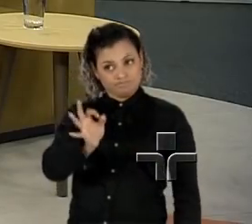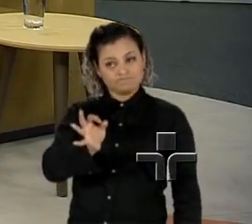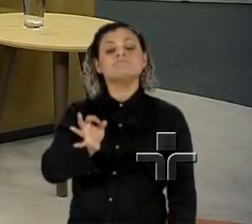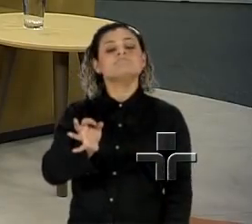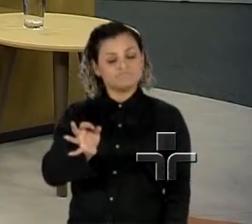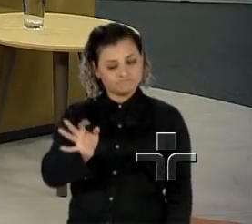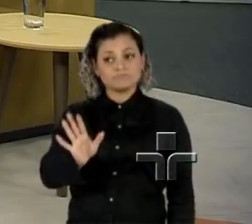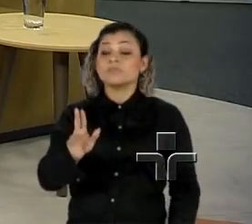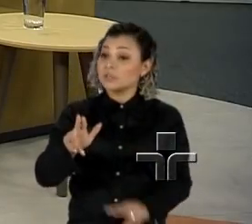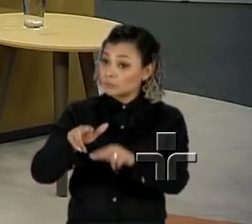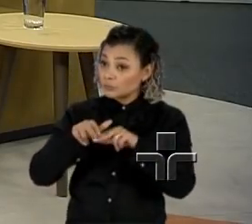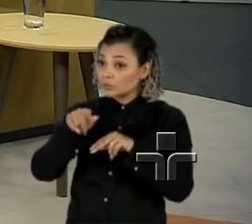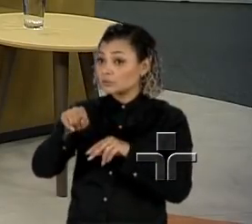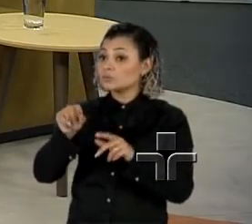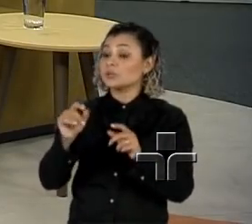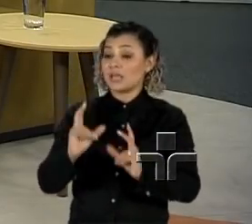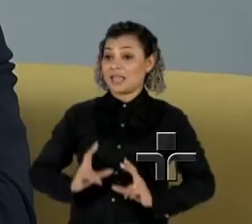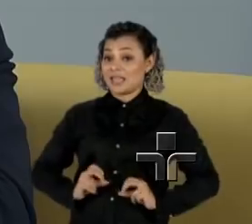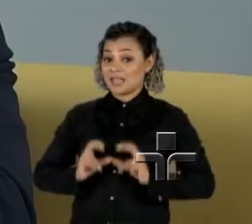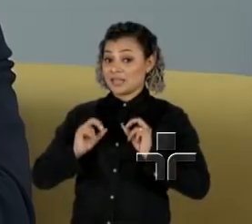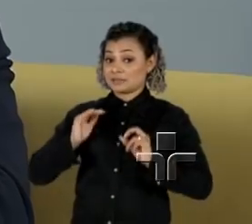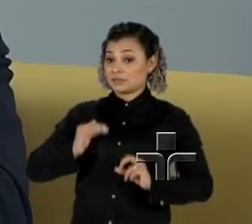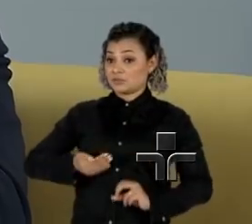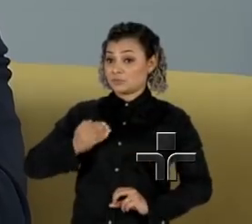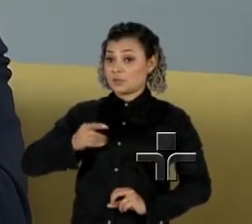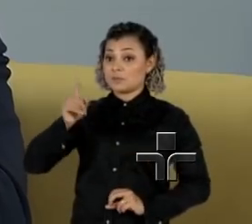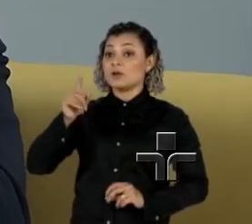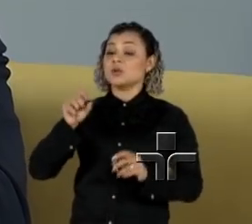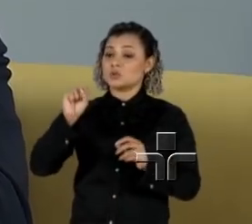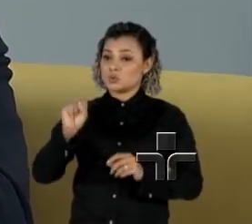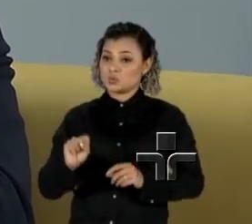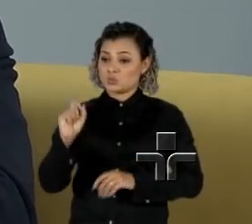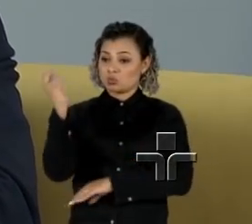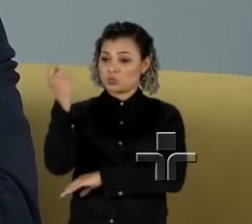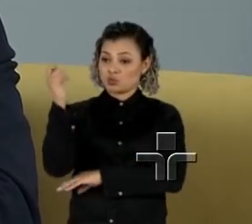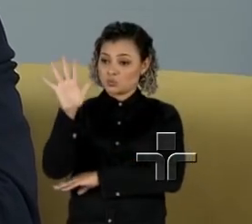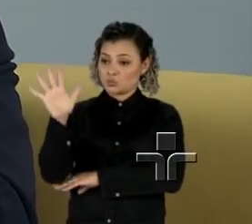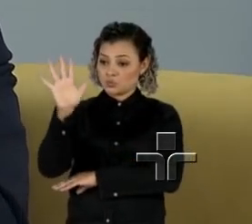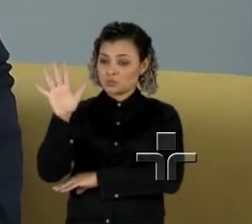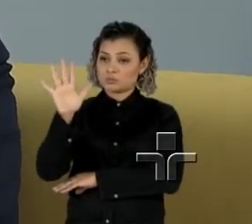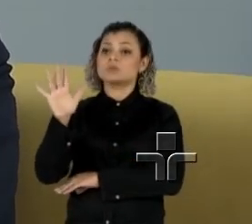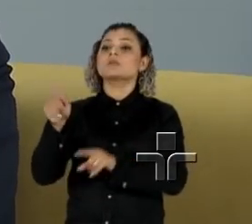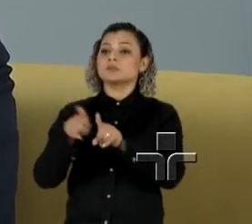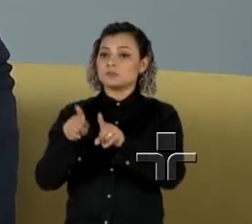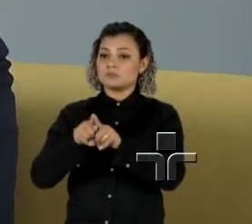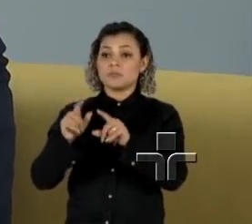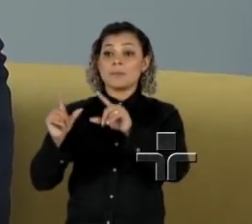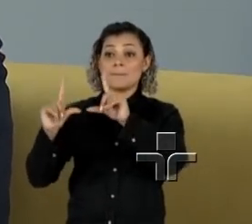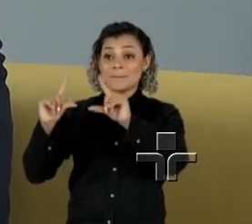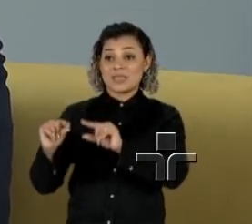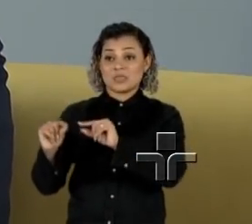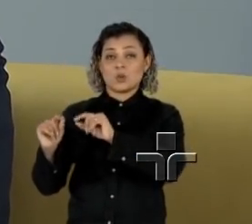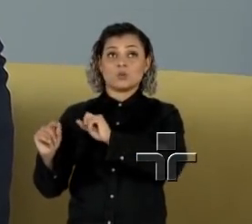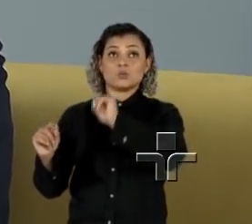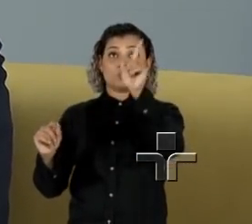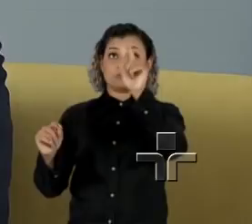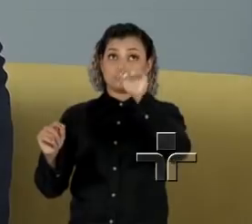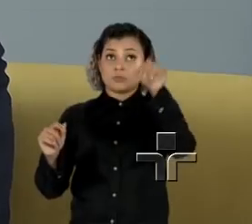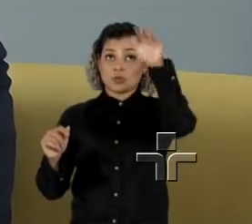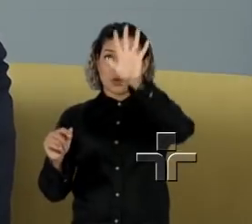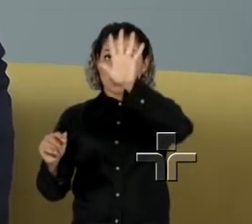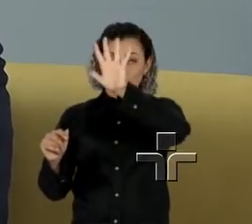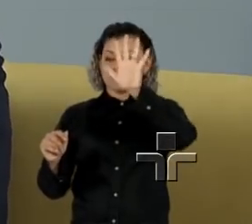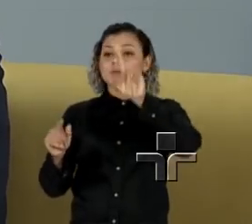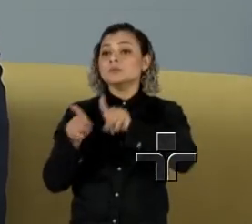Inclusive, a incidência de câncer de mama nos estados do Sul e Sudeste é maior do que Norte e Nordeste, porque a obesidade, o